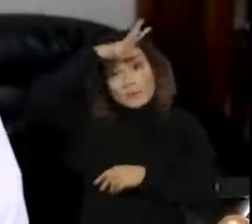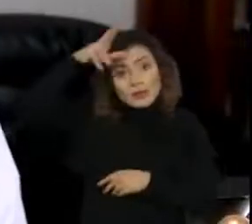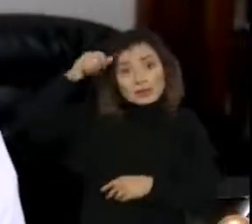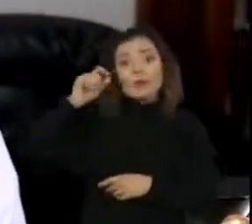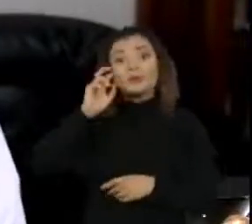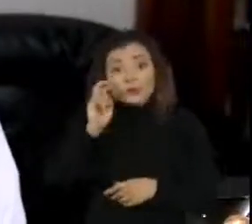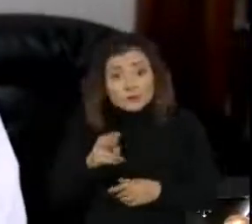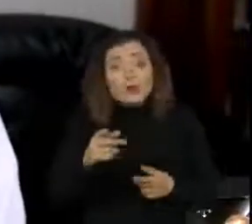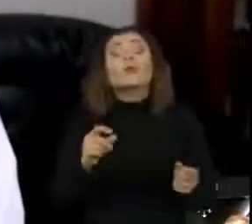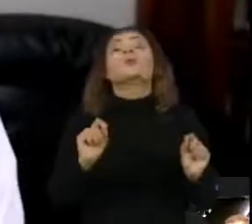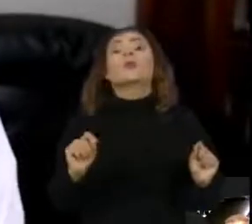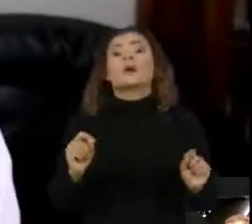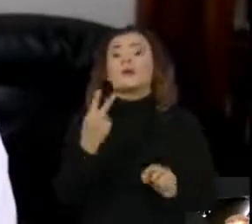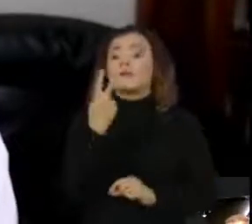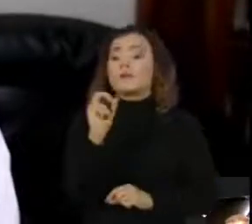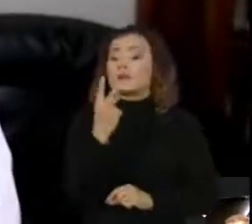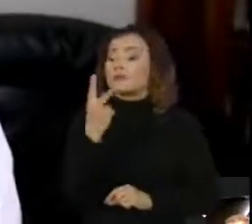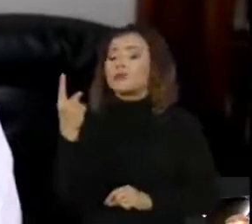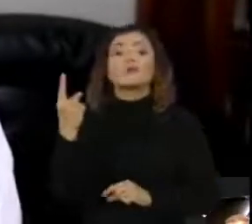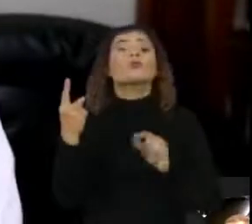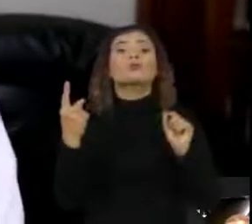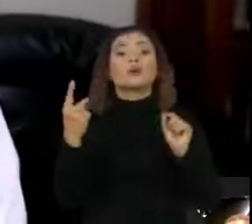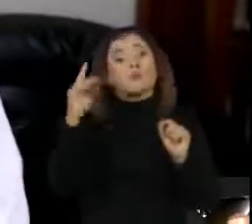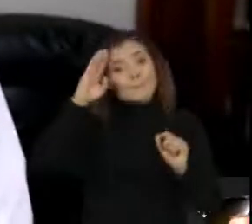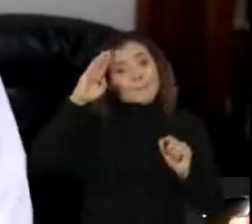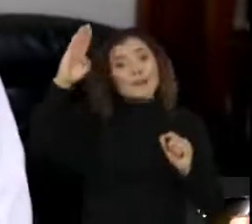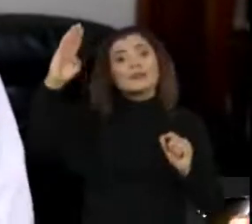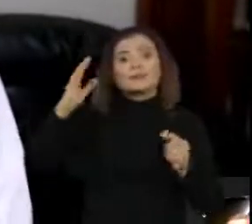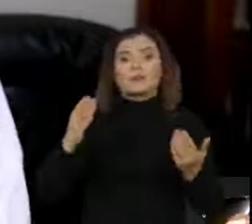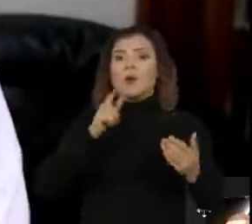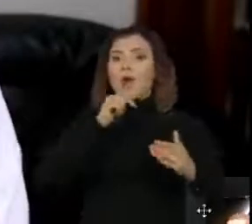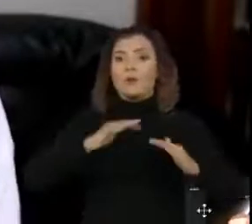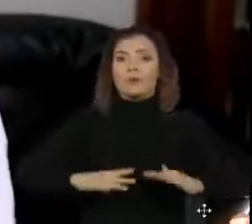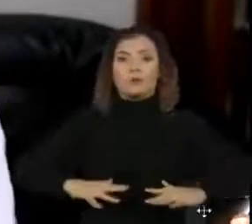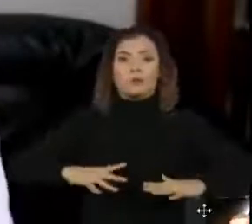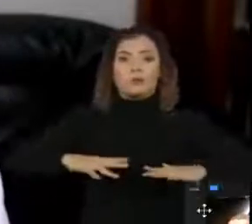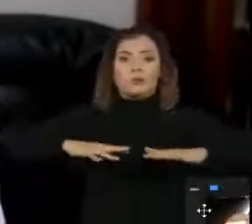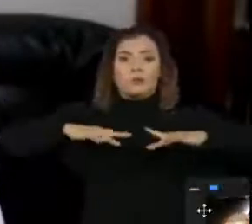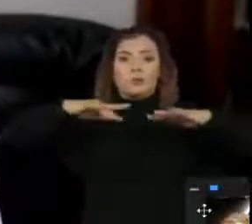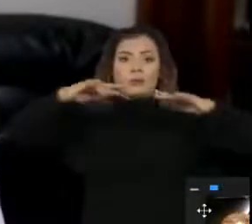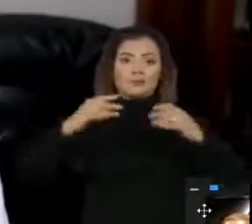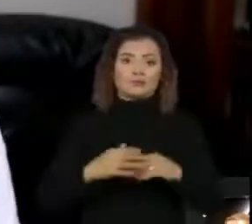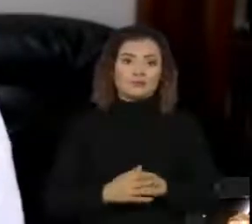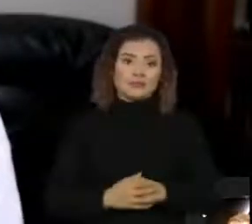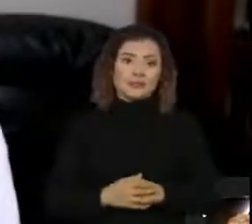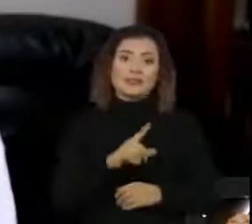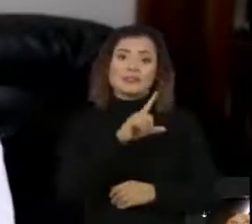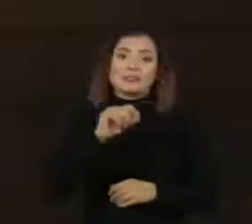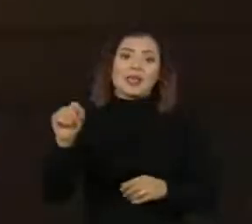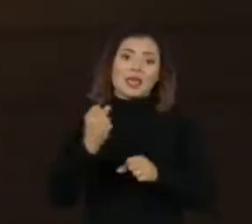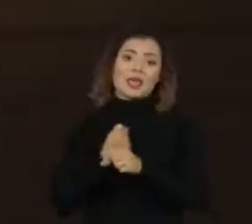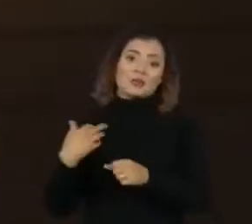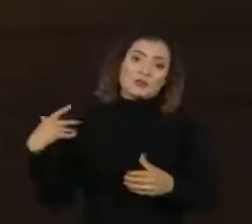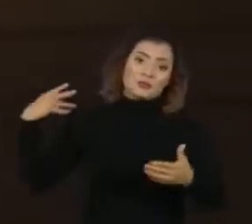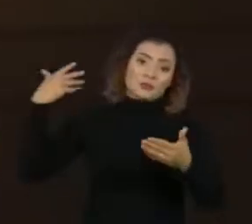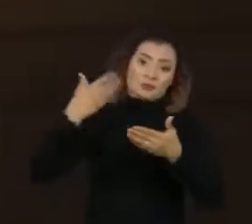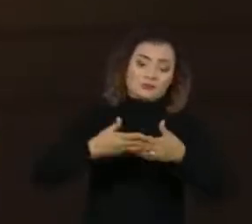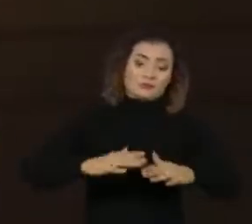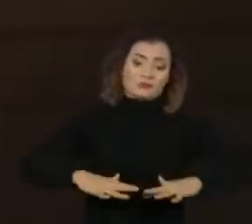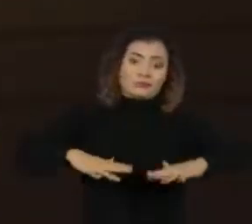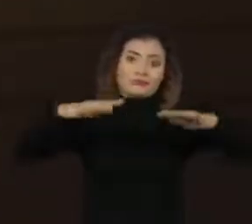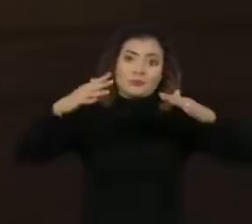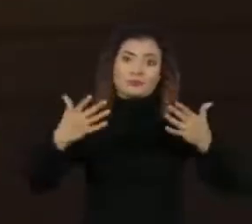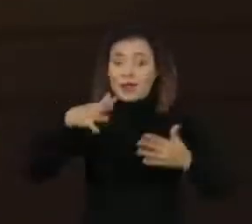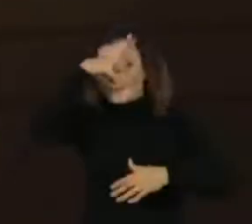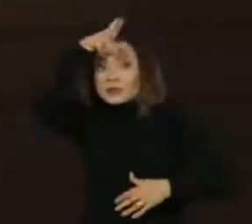estamos observando que 2021 é o ano da maior cheia na Amazônia dos últimos 100 anos. Uma saída urgente é